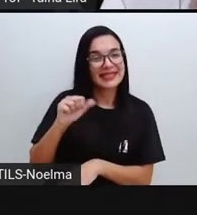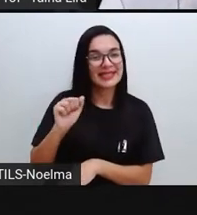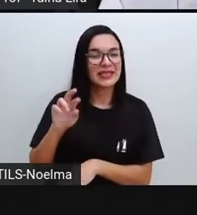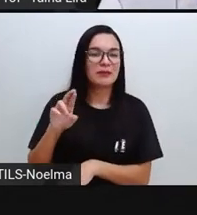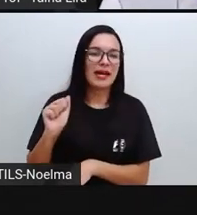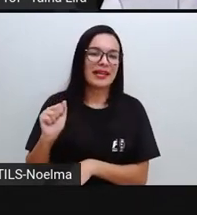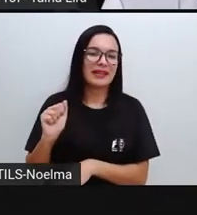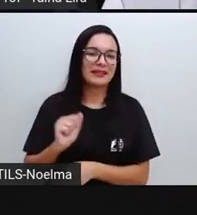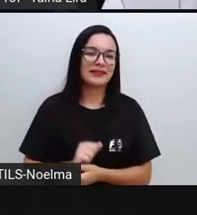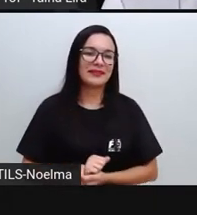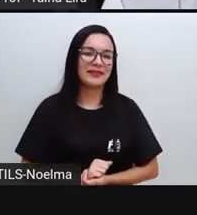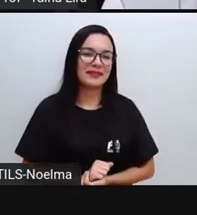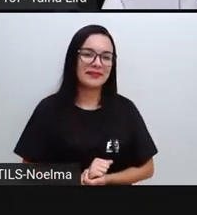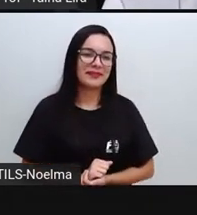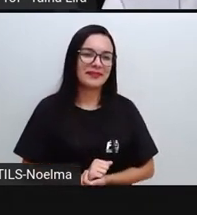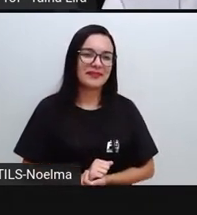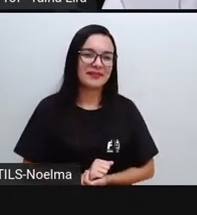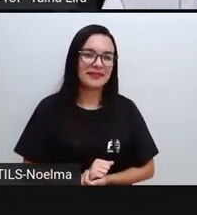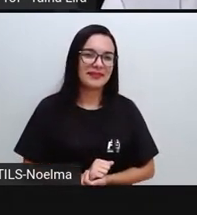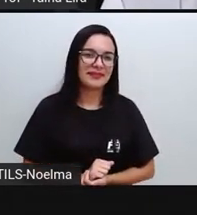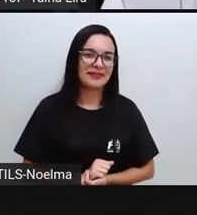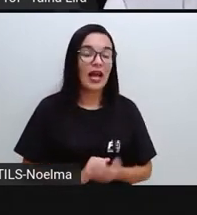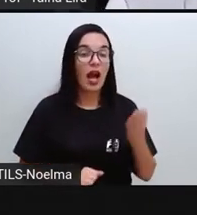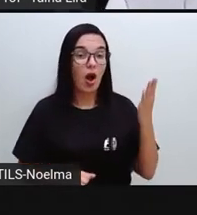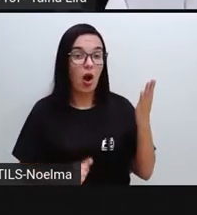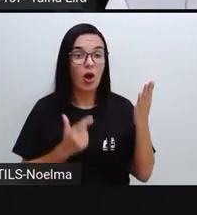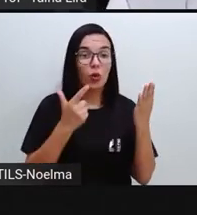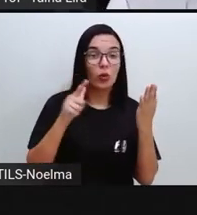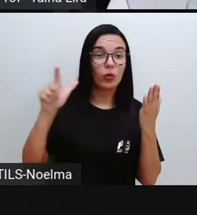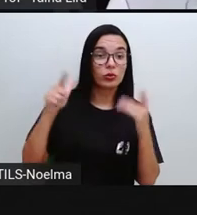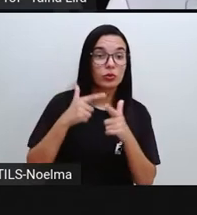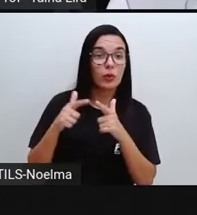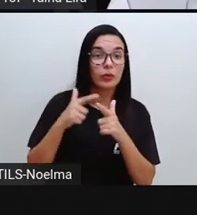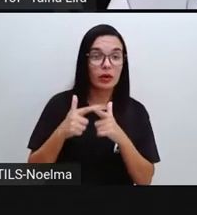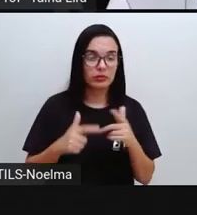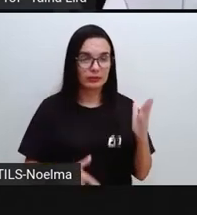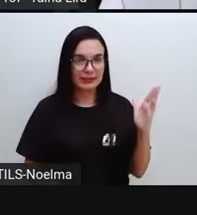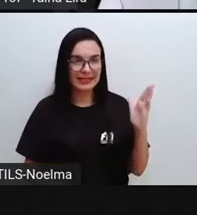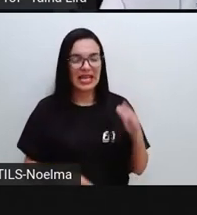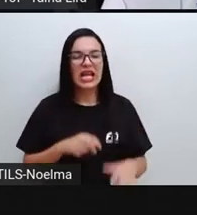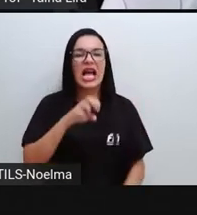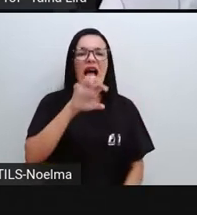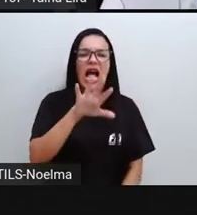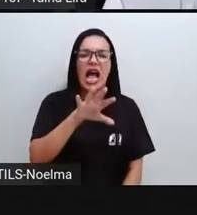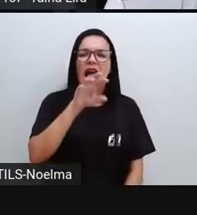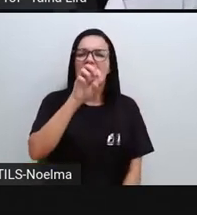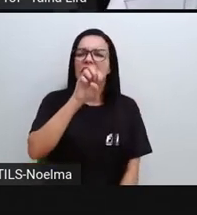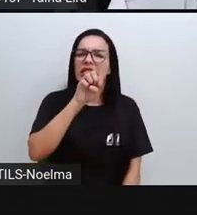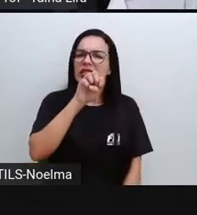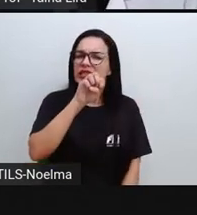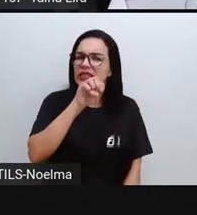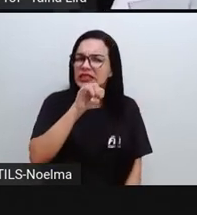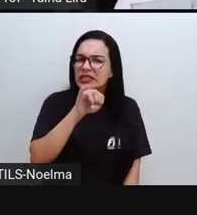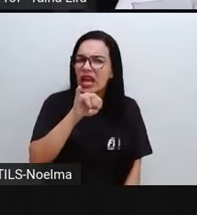samara, tá bom? Bom, e Carla? Carla tinha 12 pães de milho, não é? Então, se ela